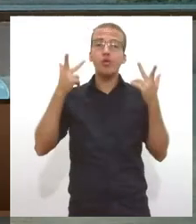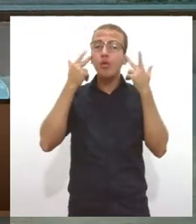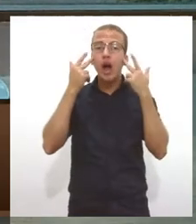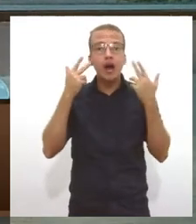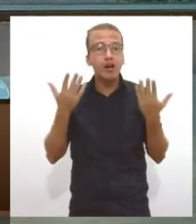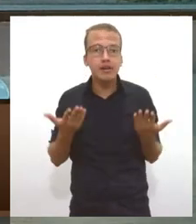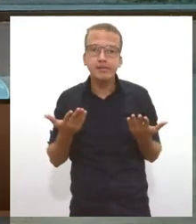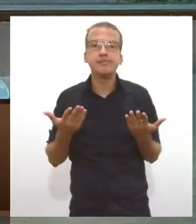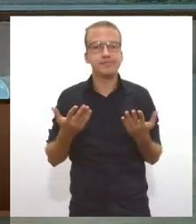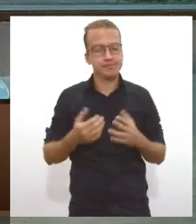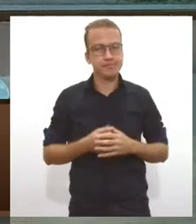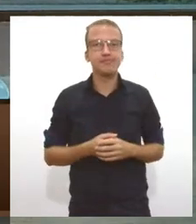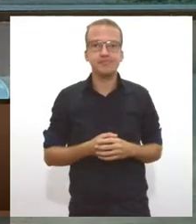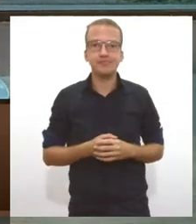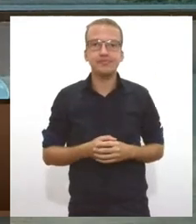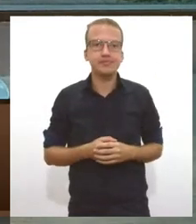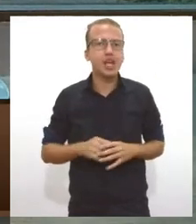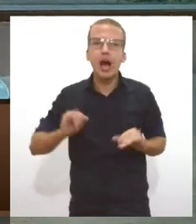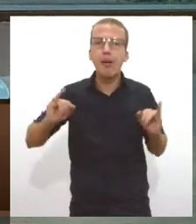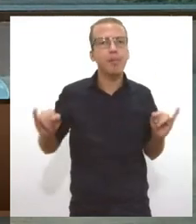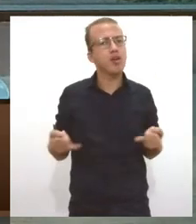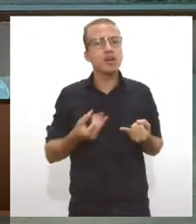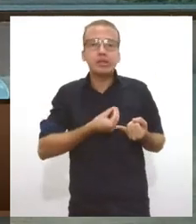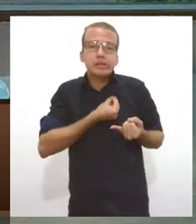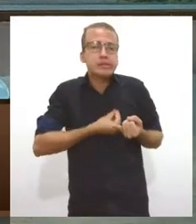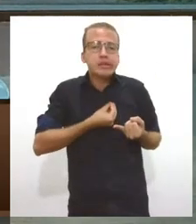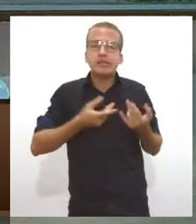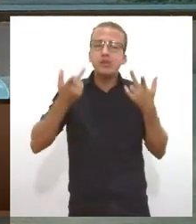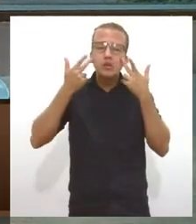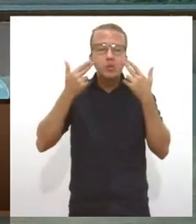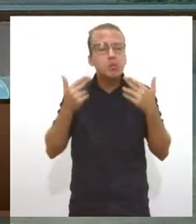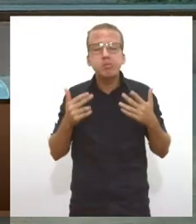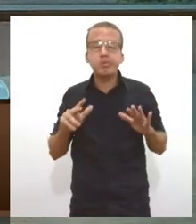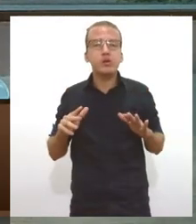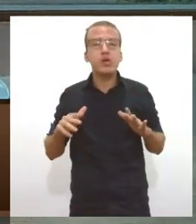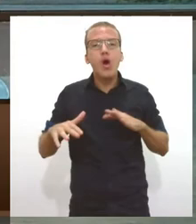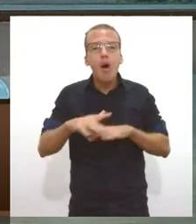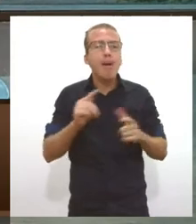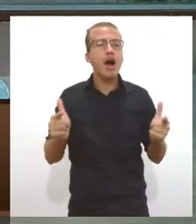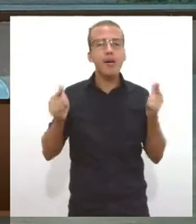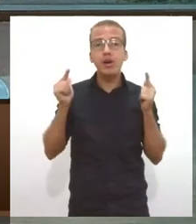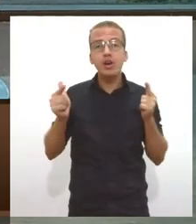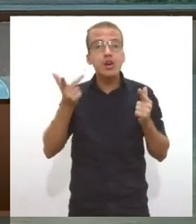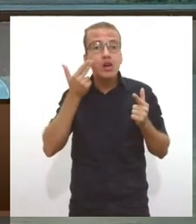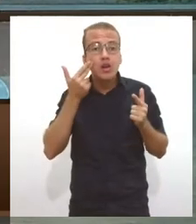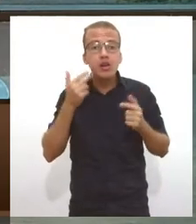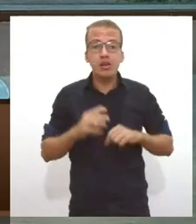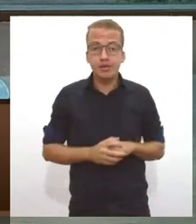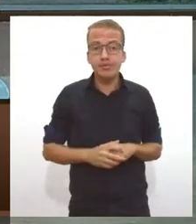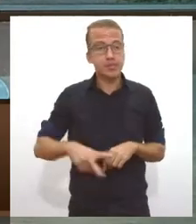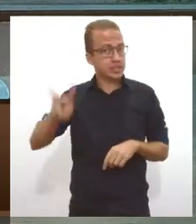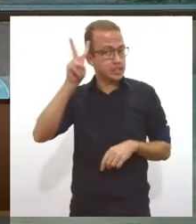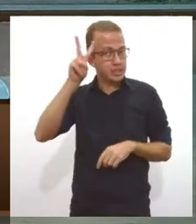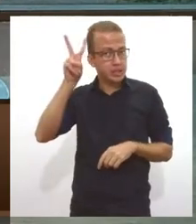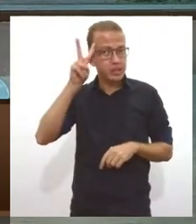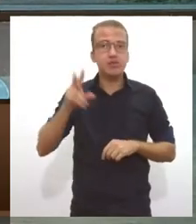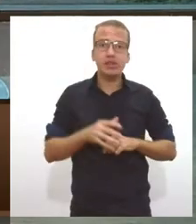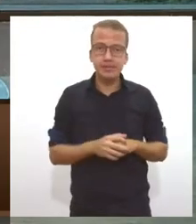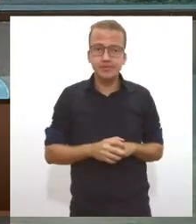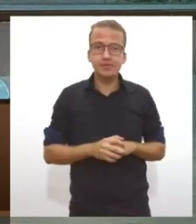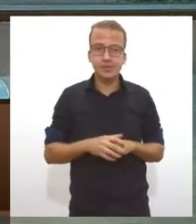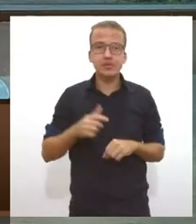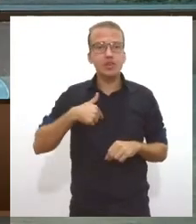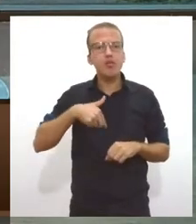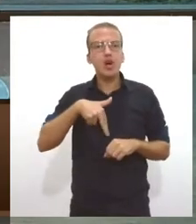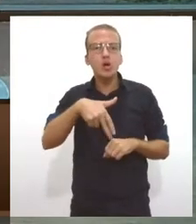mundo. Curtindo a vida, como se não estivesse amanhã, literalmente. Verdade. Na segunda, geralmente eu faço caminhadas no final de semana ali pela praia, né, e no